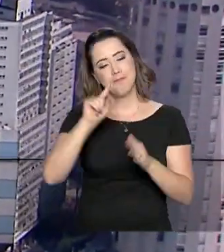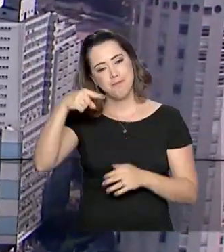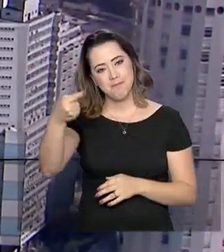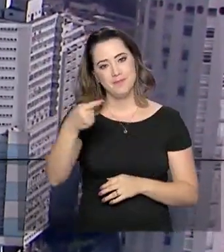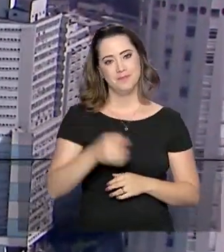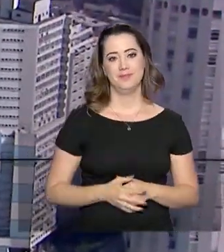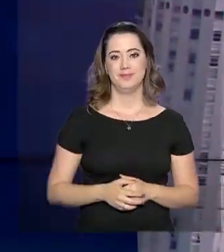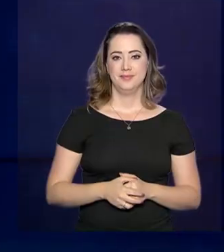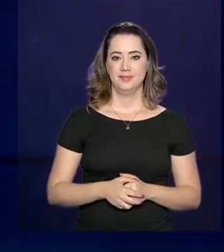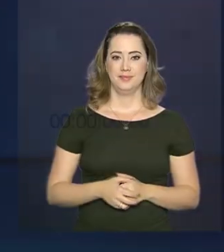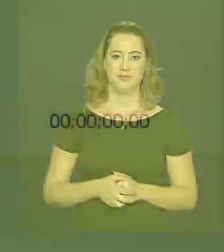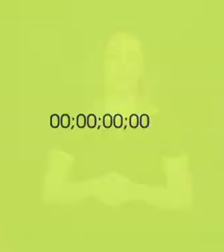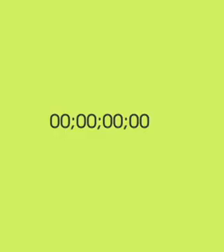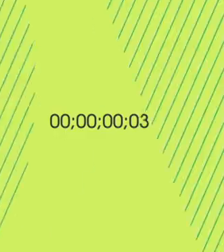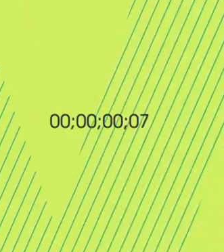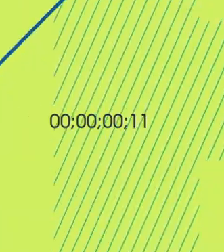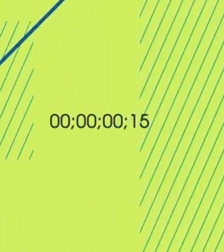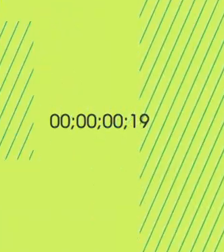próxima edição.